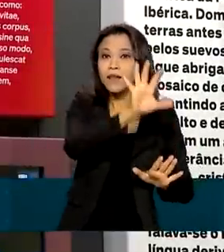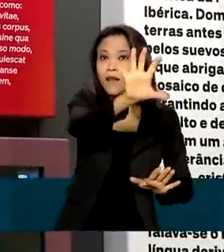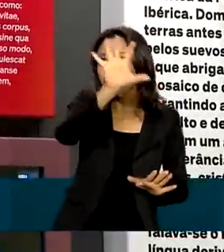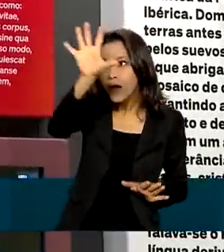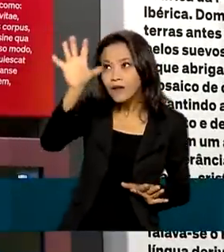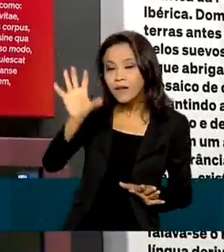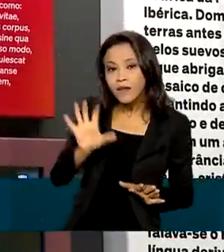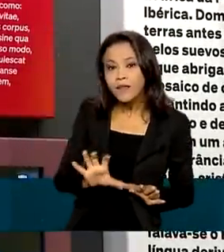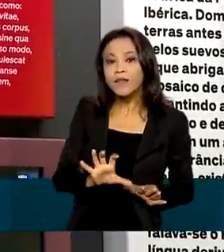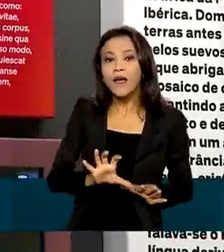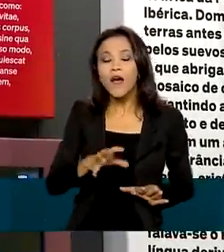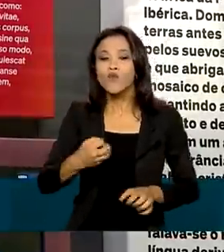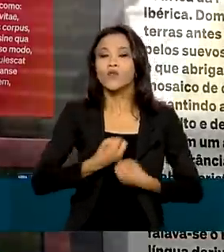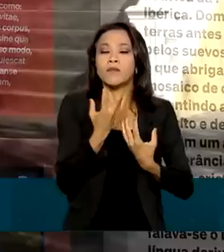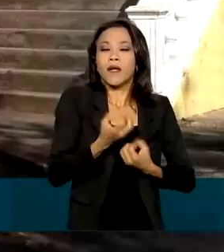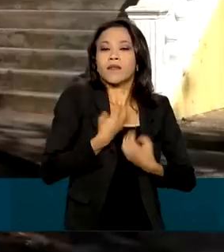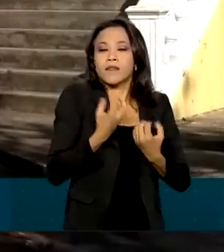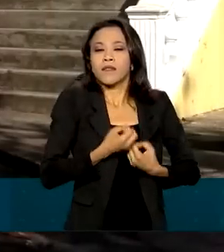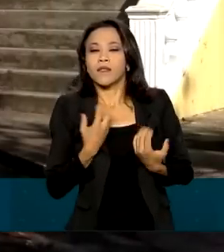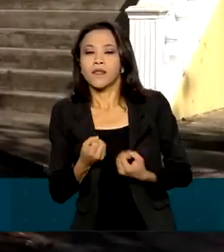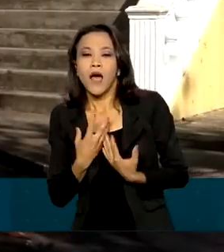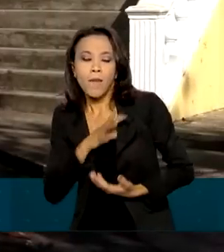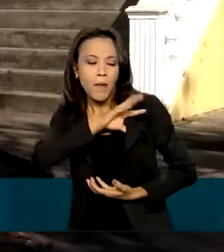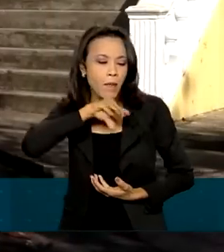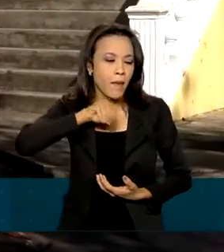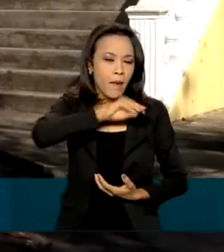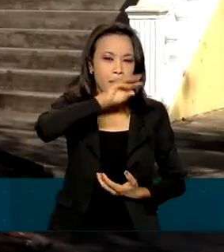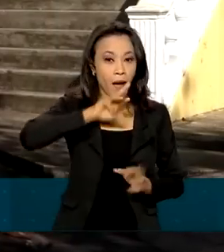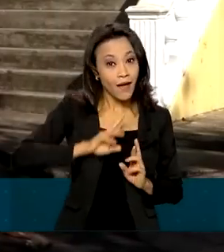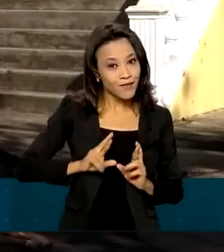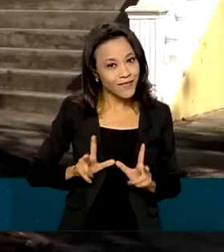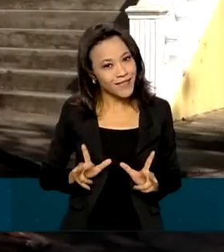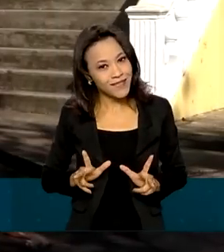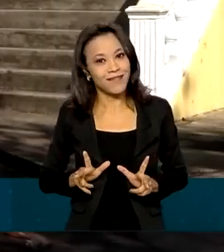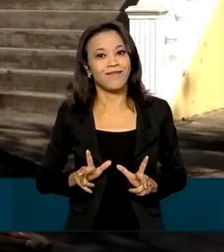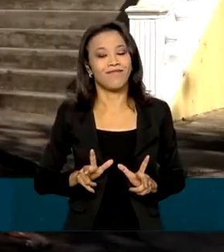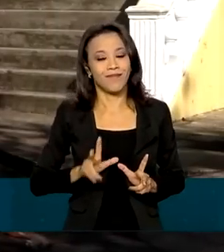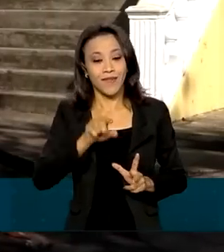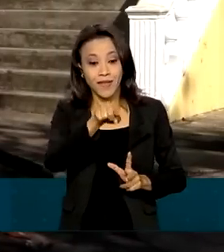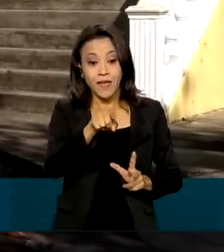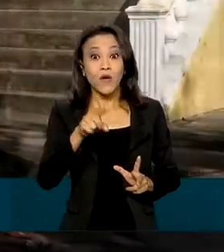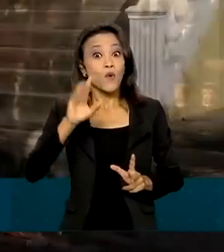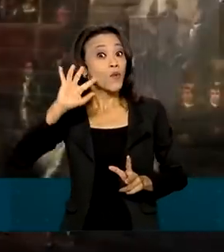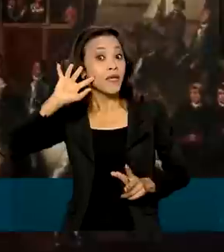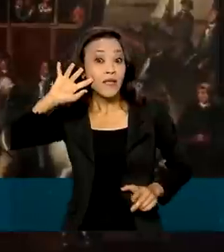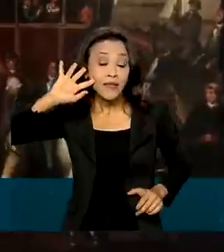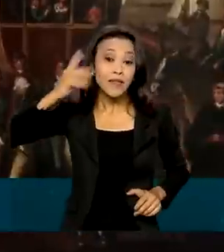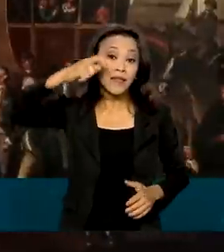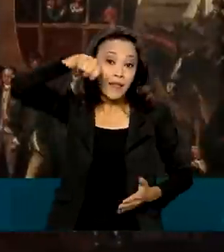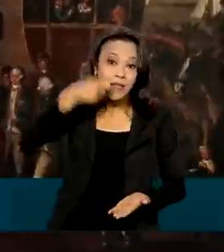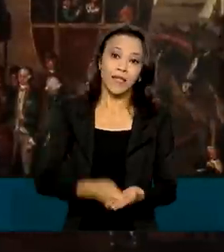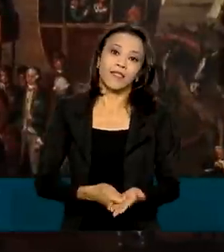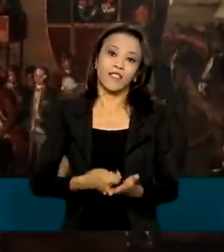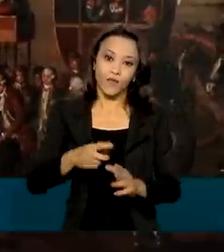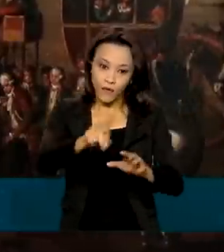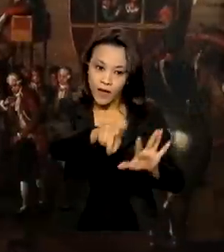de se expressar é diferente. O fator decisivo foi a vinda da família real para o Brasil.